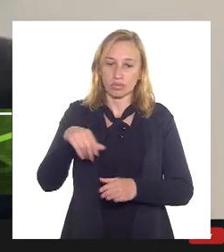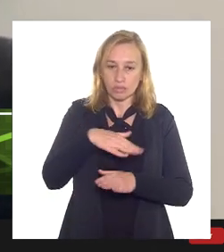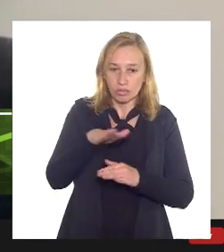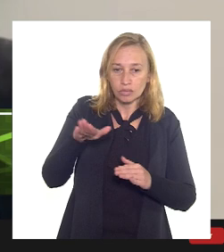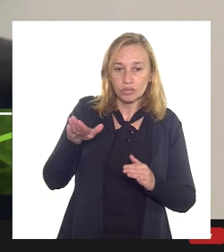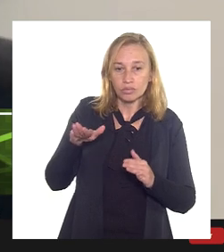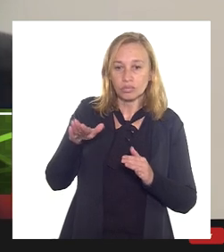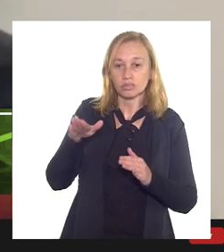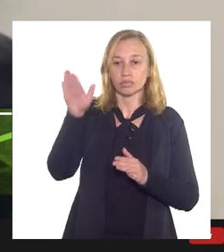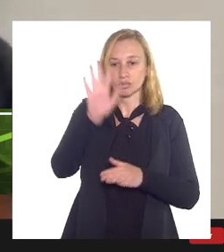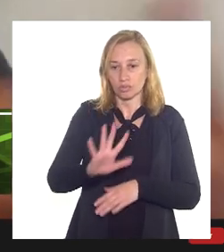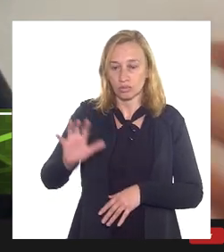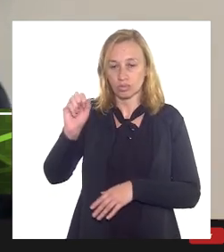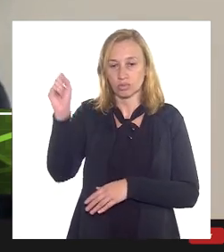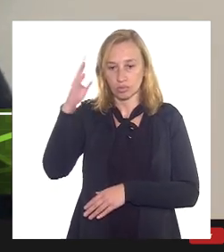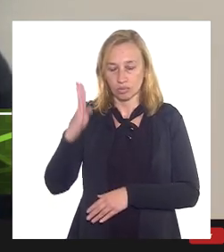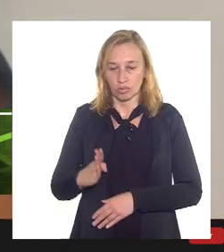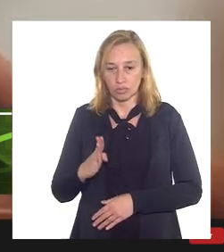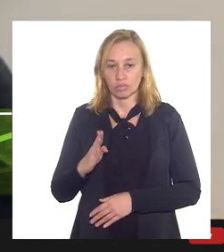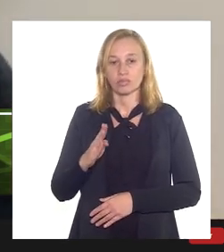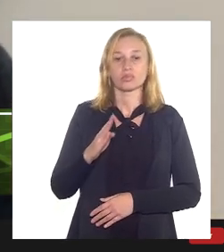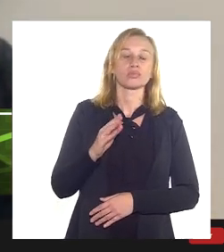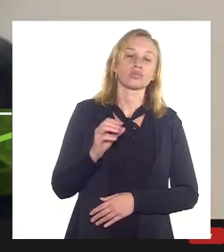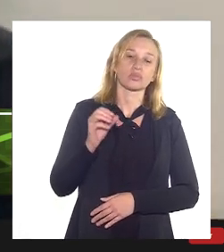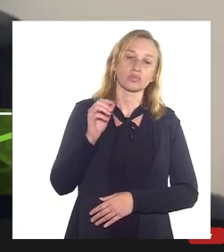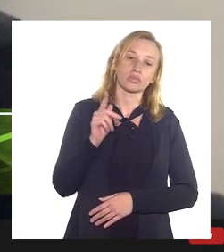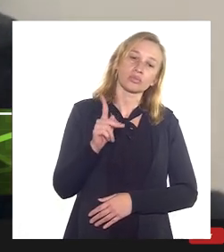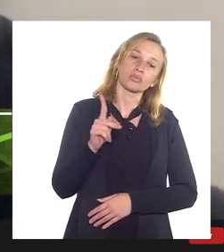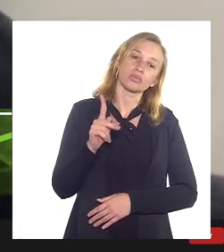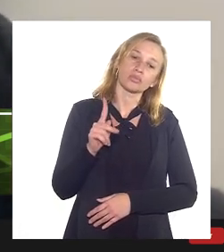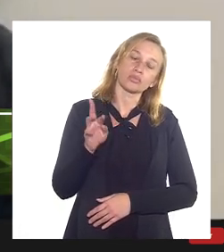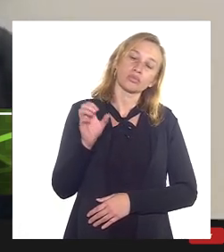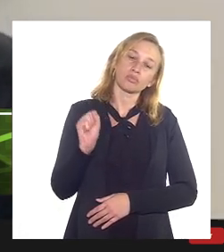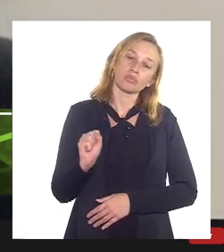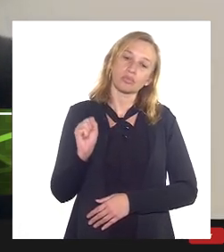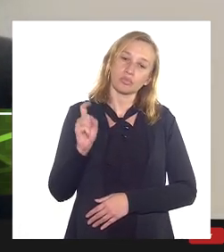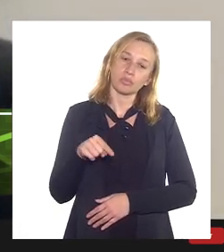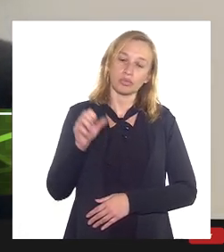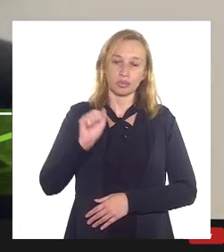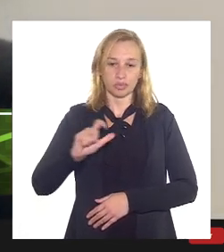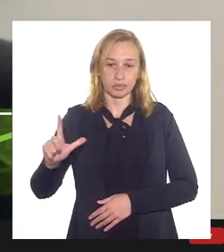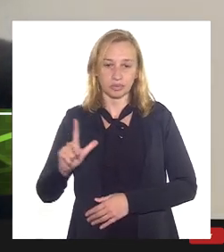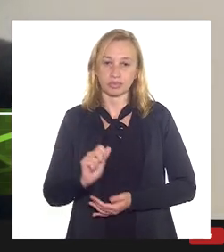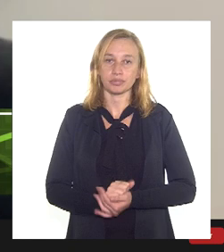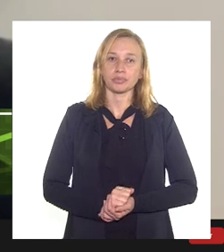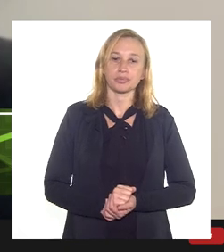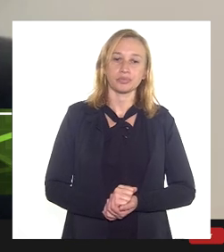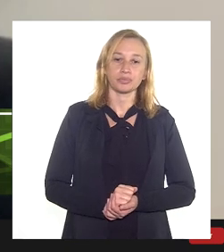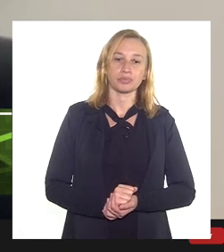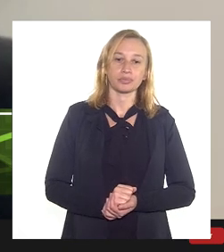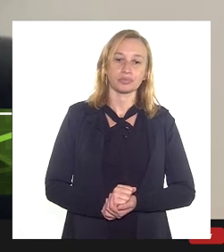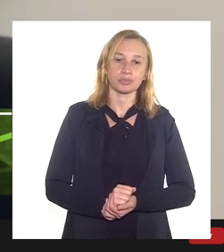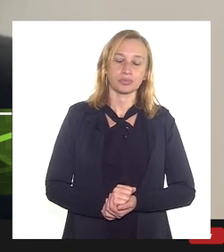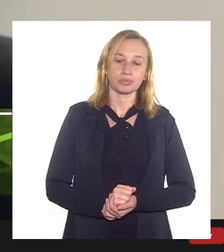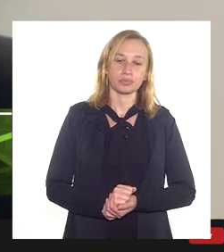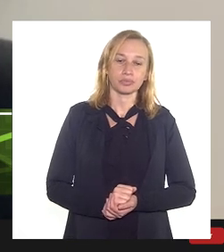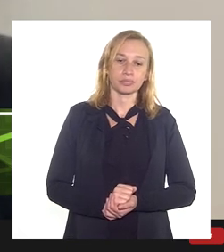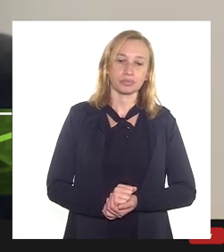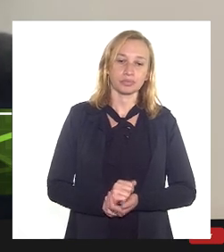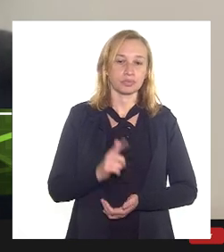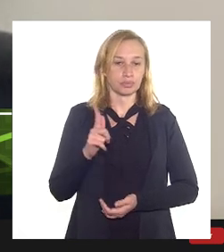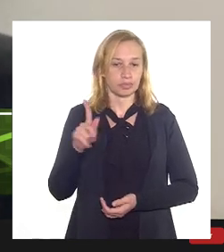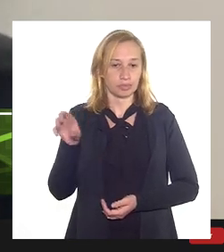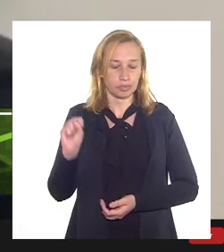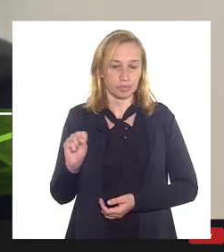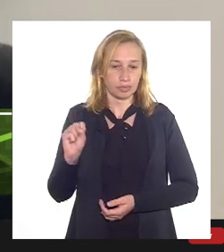gás que de campos do pós-sal que já produzem há muitos anos de tal maneira que a projeção nossa aí de entrada de gás